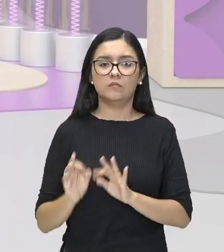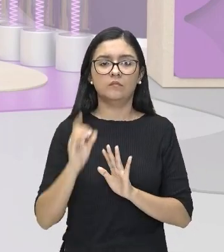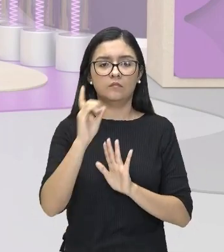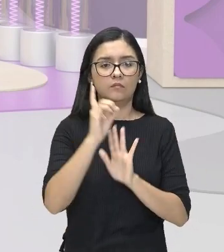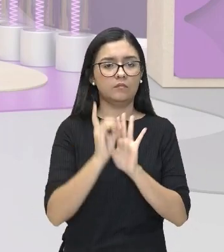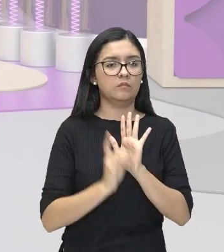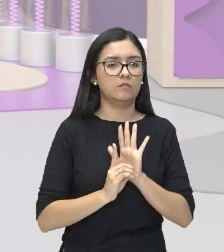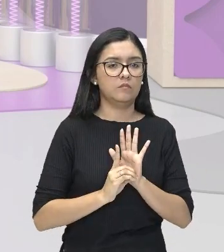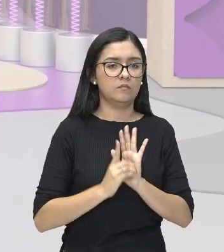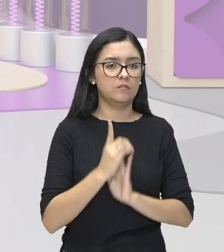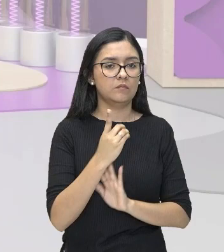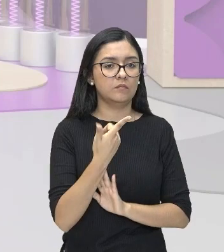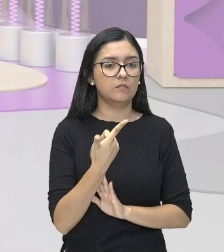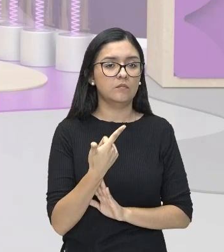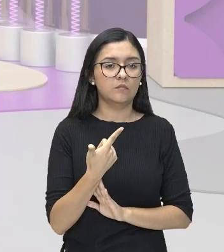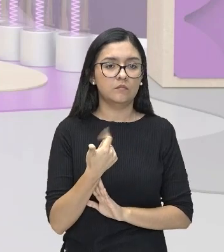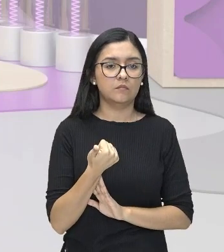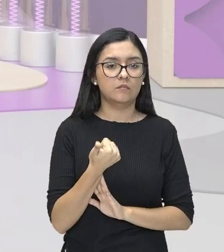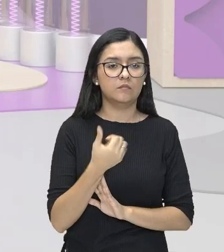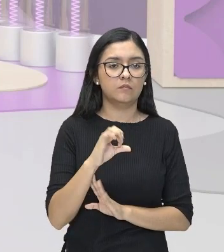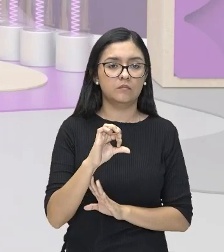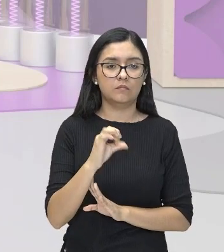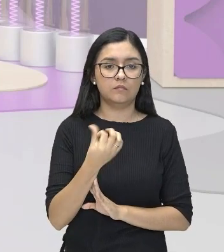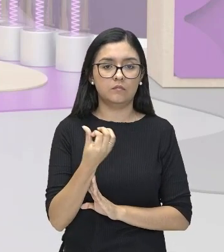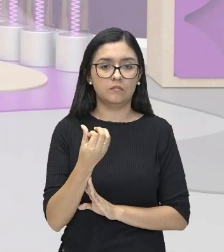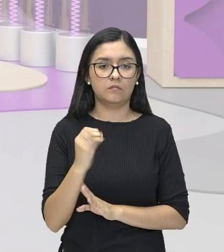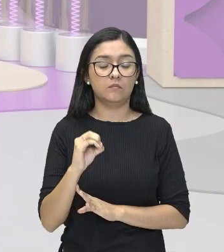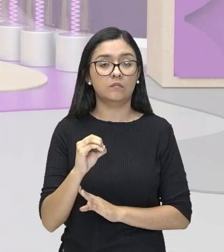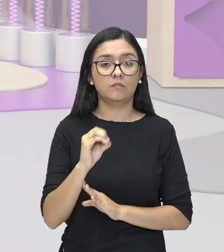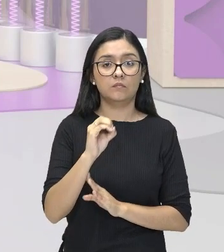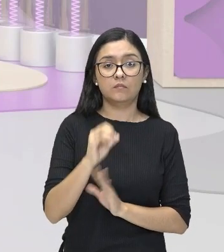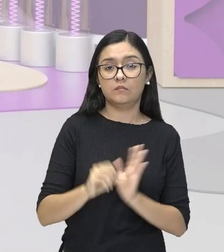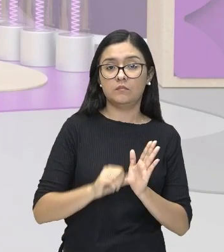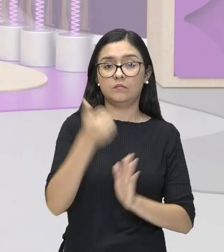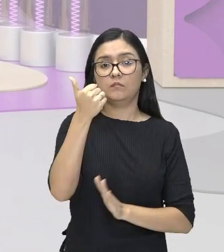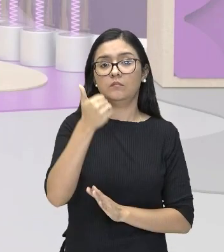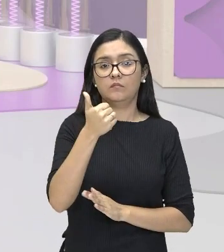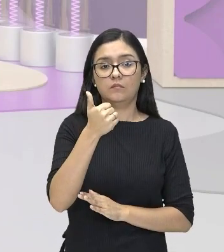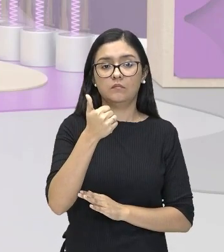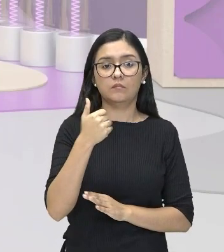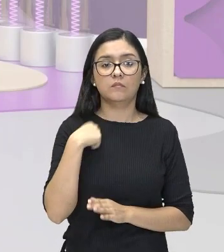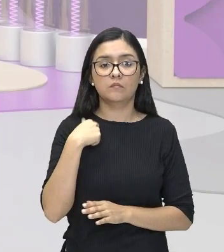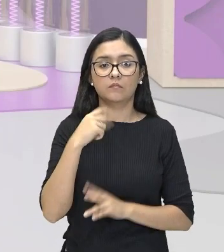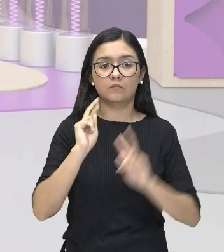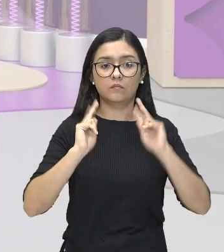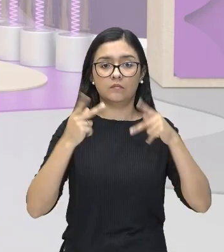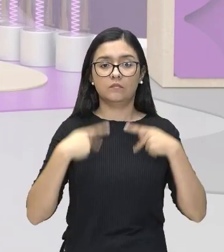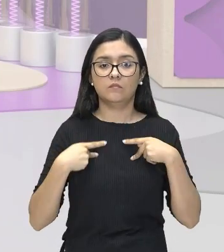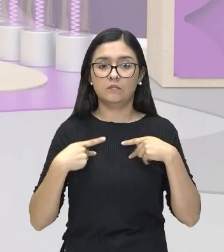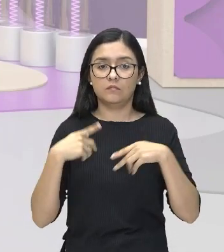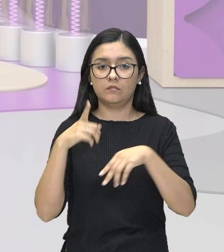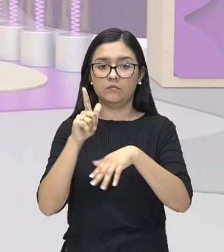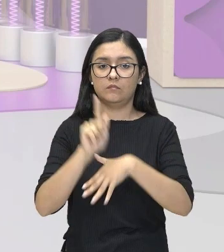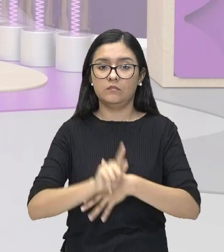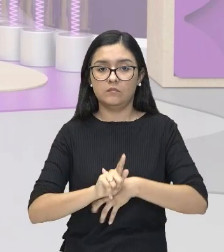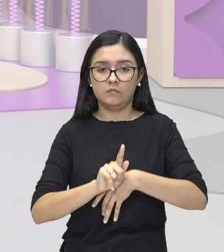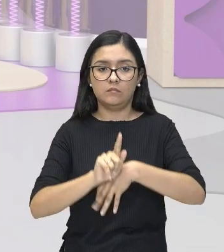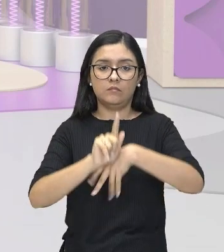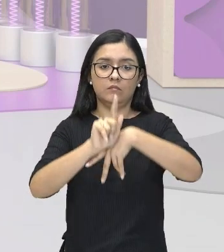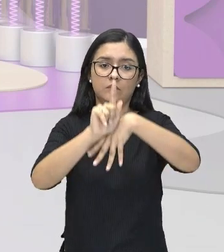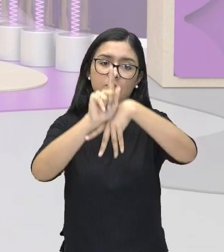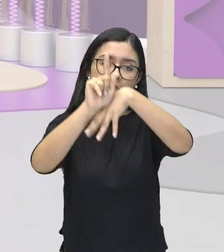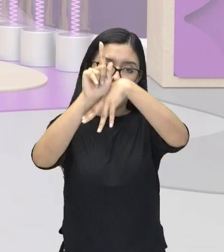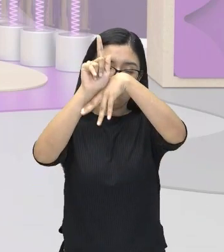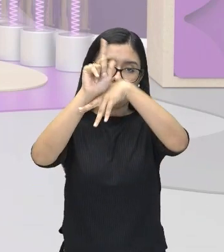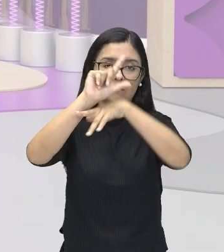60, né? Primeira vez aí que o homem foi à Lua. Então, nós temos aí lançamento do